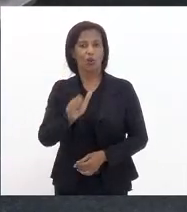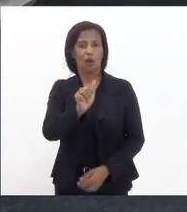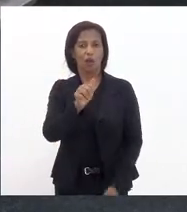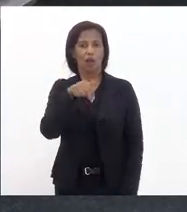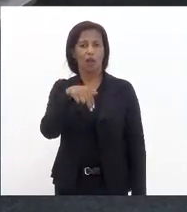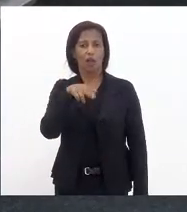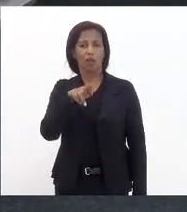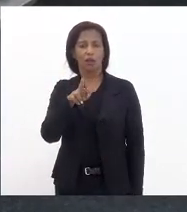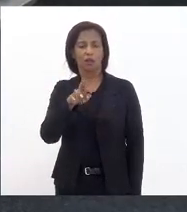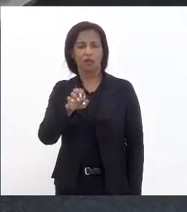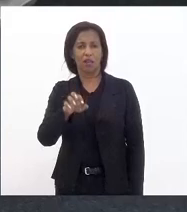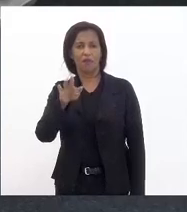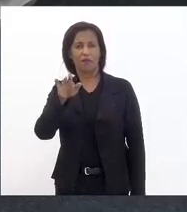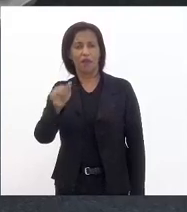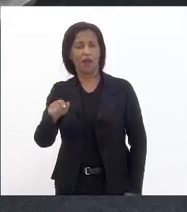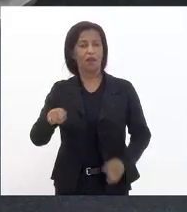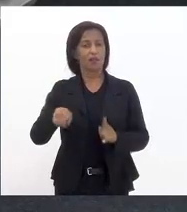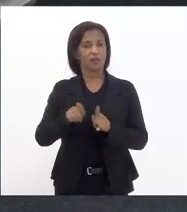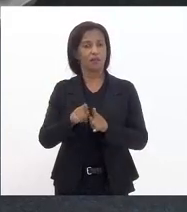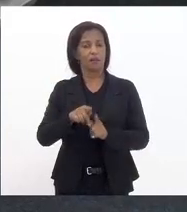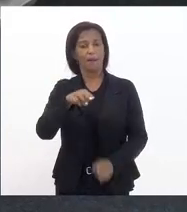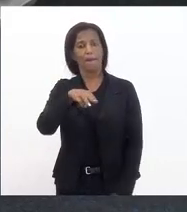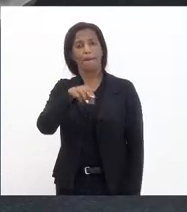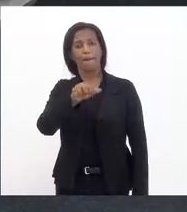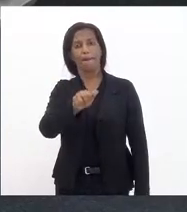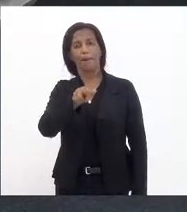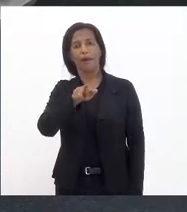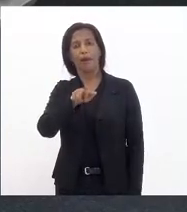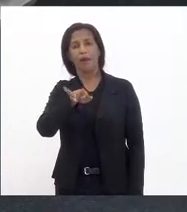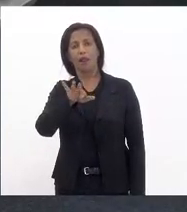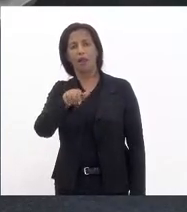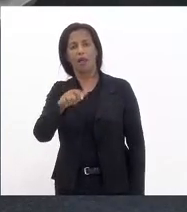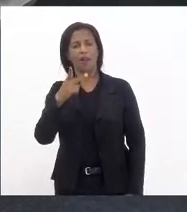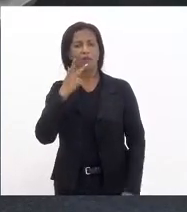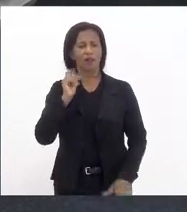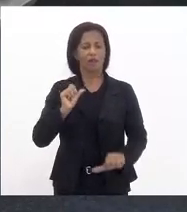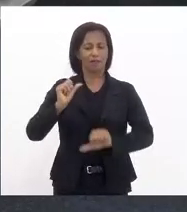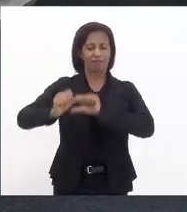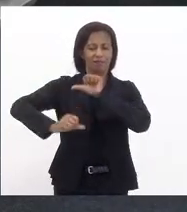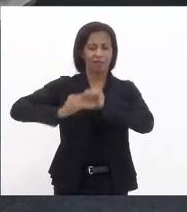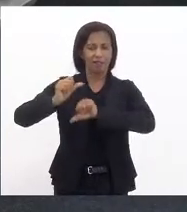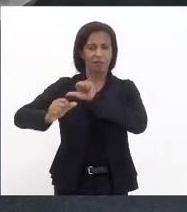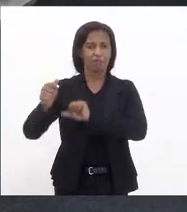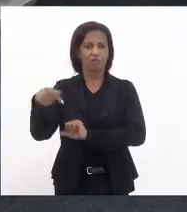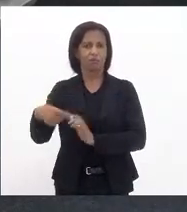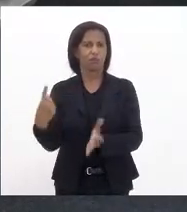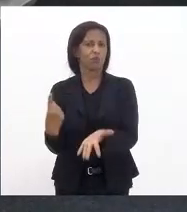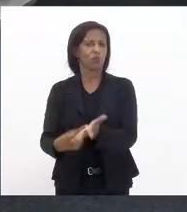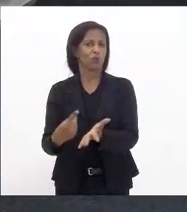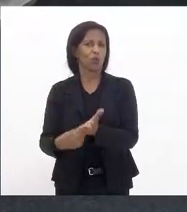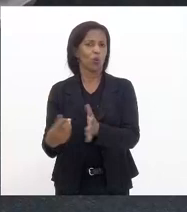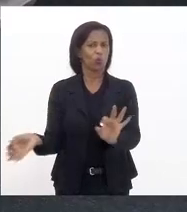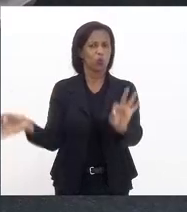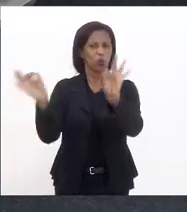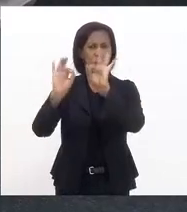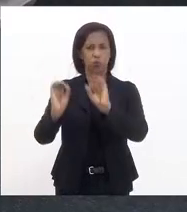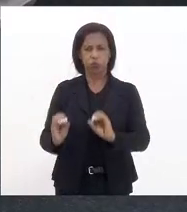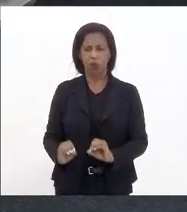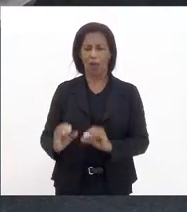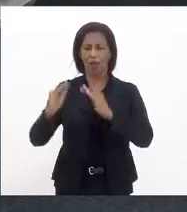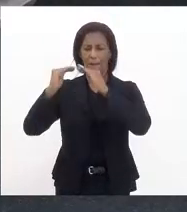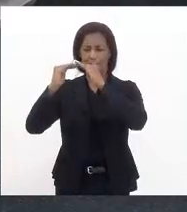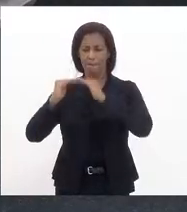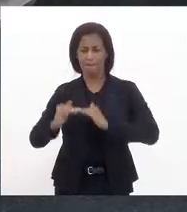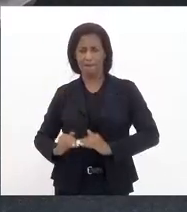Ferraz e da Marileia e dizer para eles que renovamos aqui o nosso compromisso de nenhum direito a